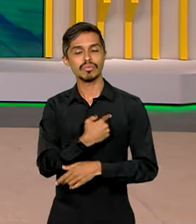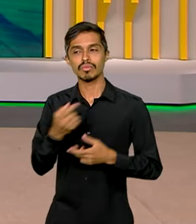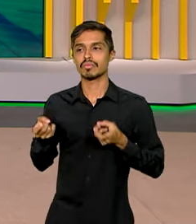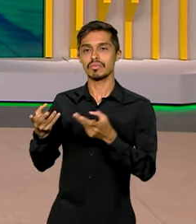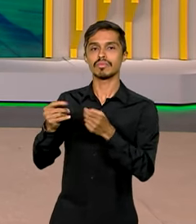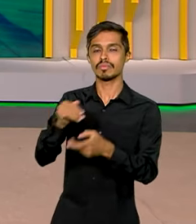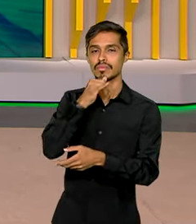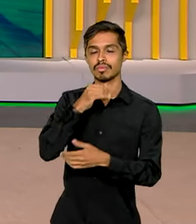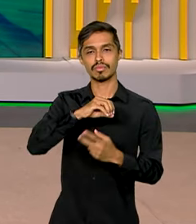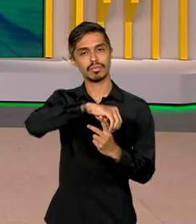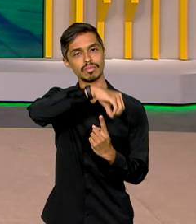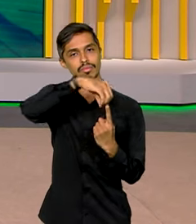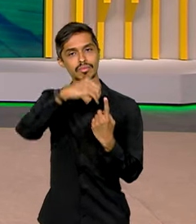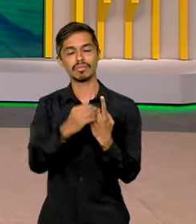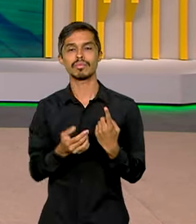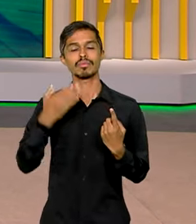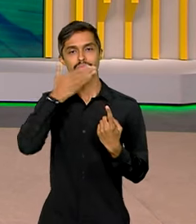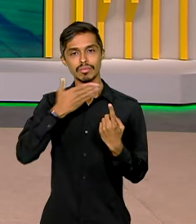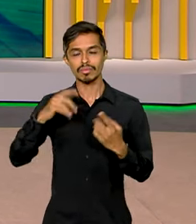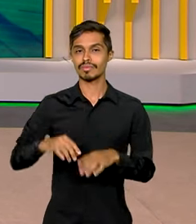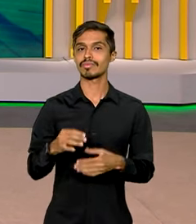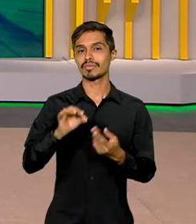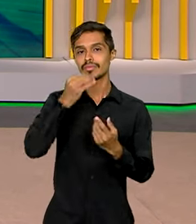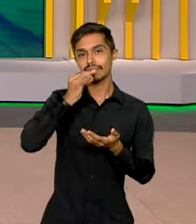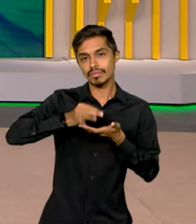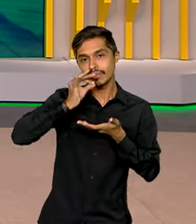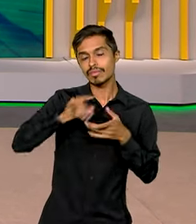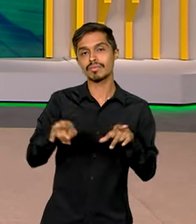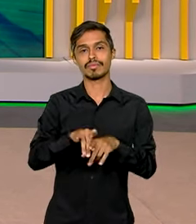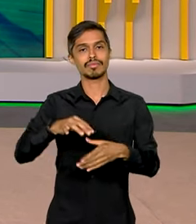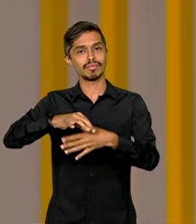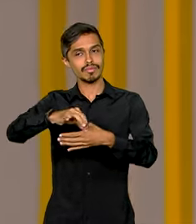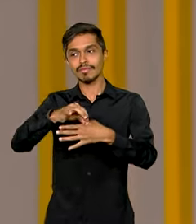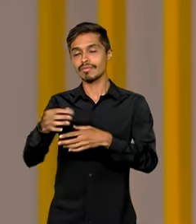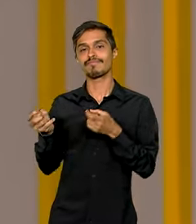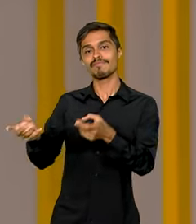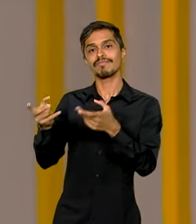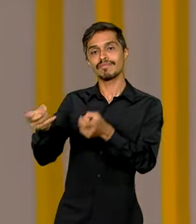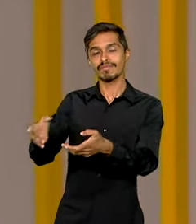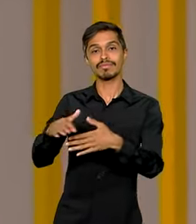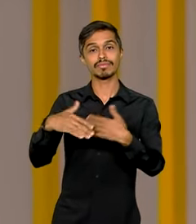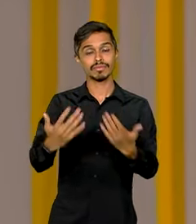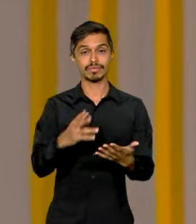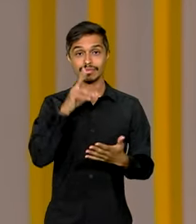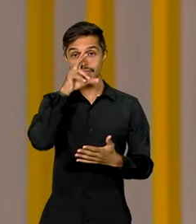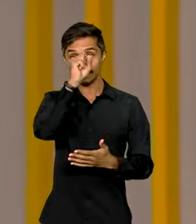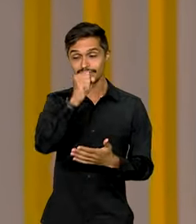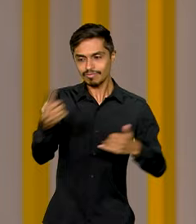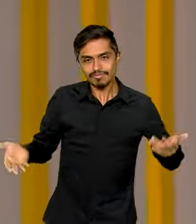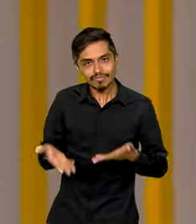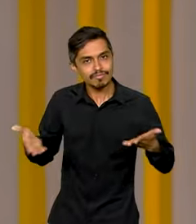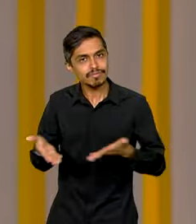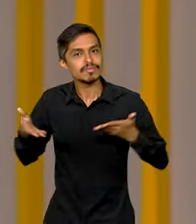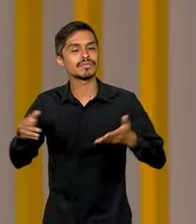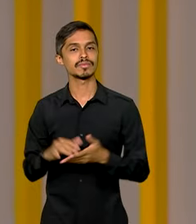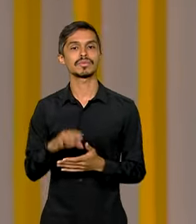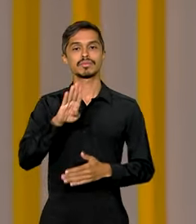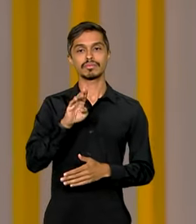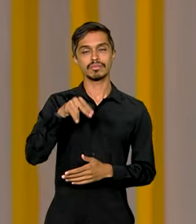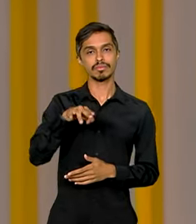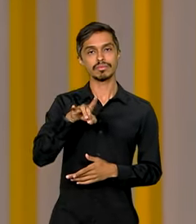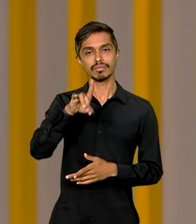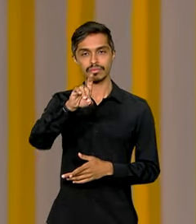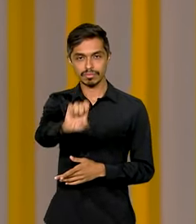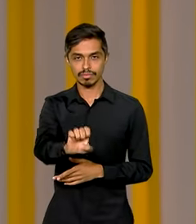soja, açúcar, café e carnes. E é justamente para fortalecer ainda mais o setor que o BNDES